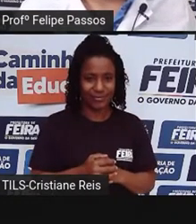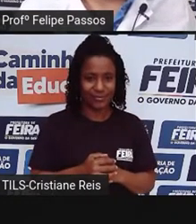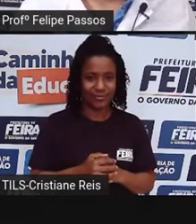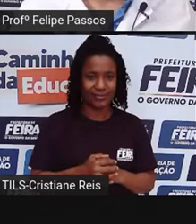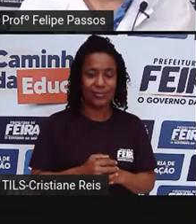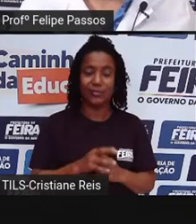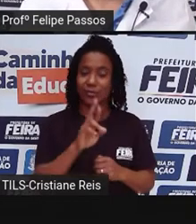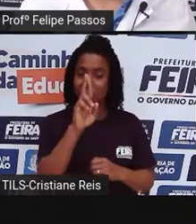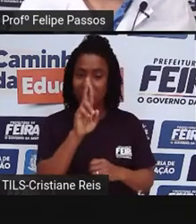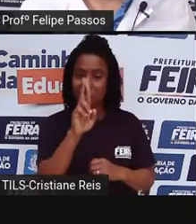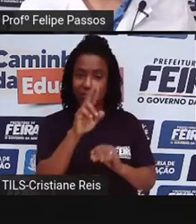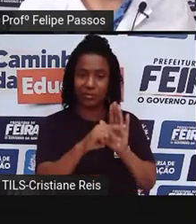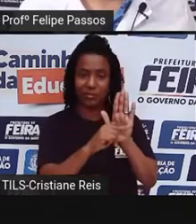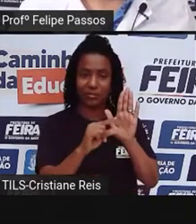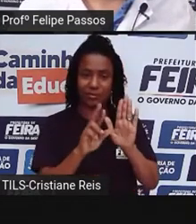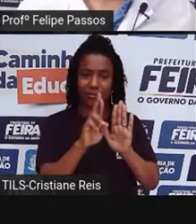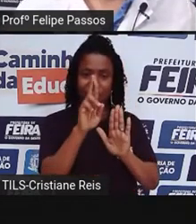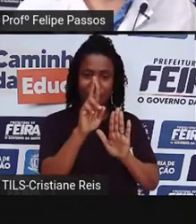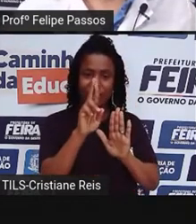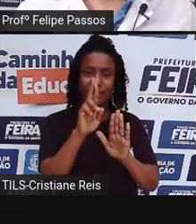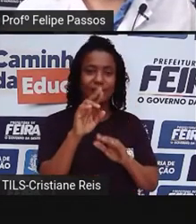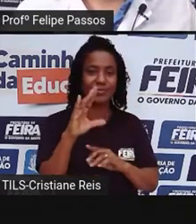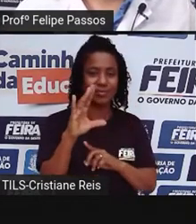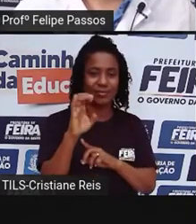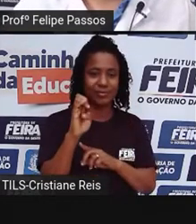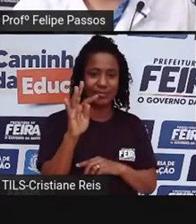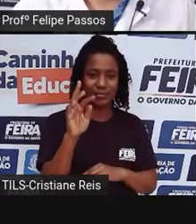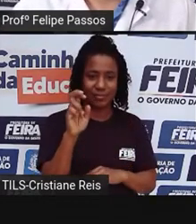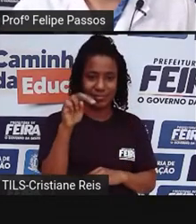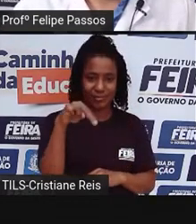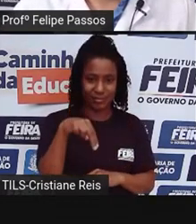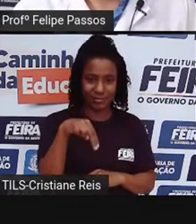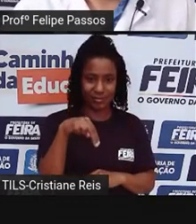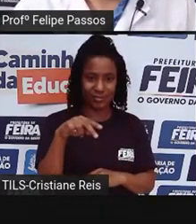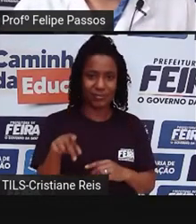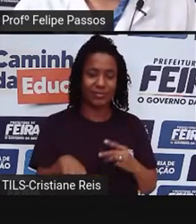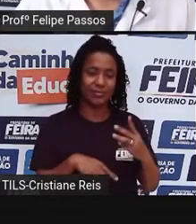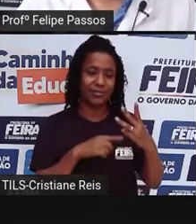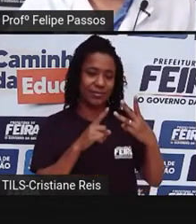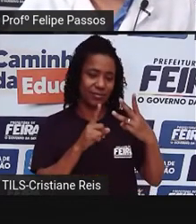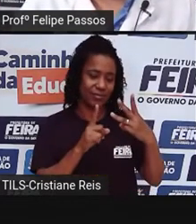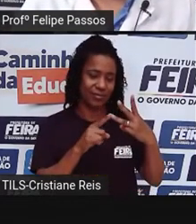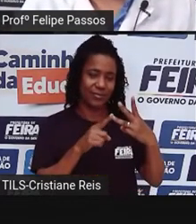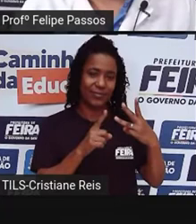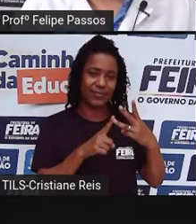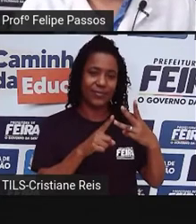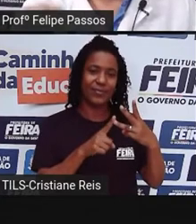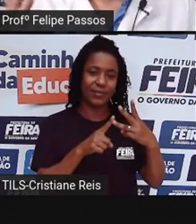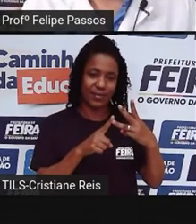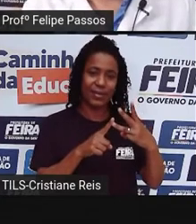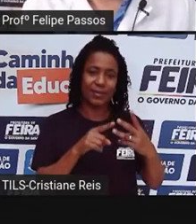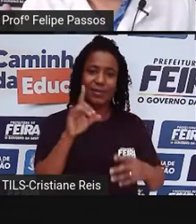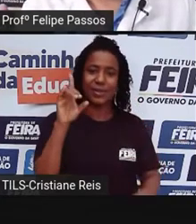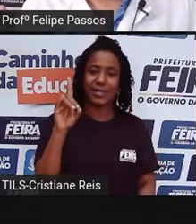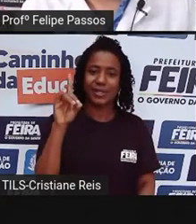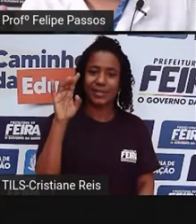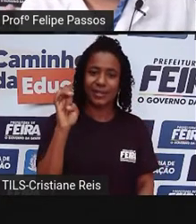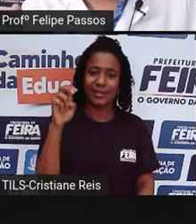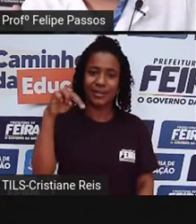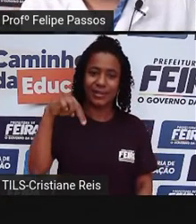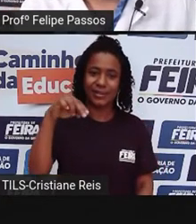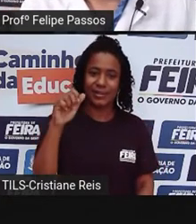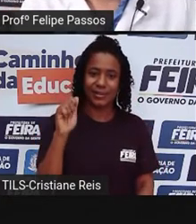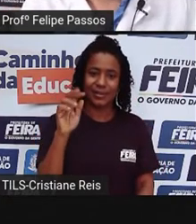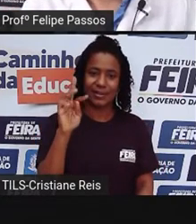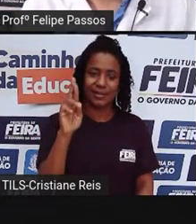do CETRAN. Depois vem o DENATRAN, e aqui talvez seja um dos mais conhecidos, né? Possivelmente, você já tenha ouvido falar de